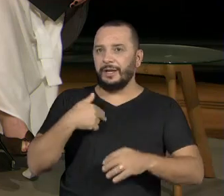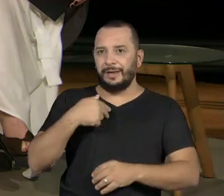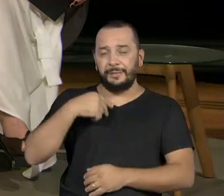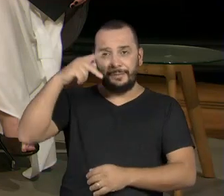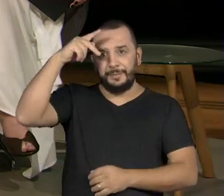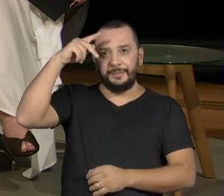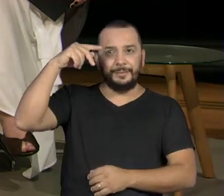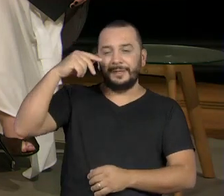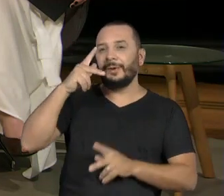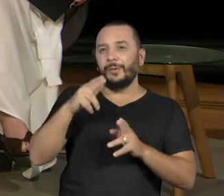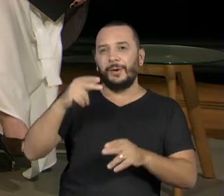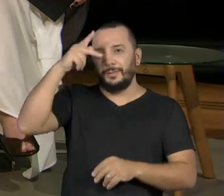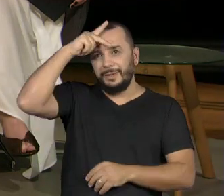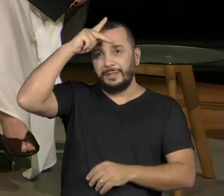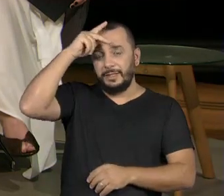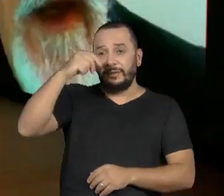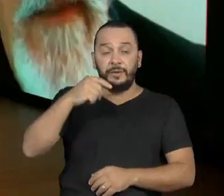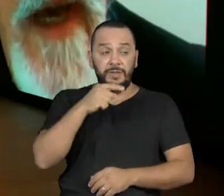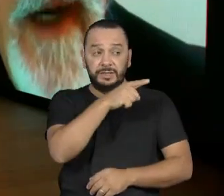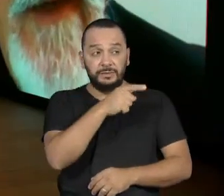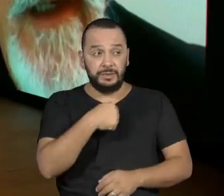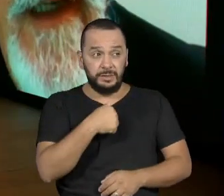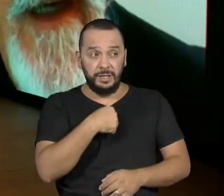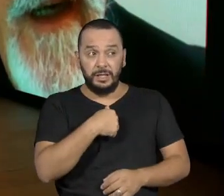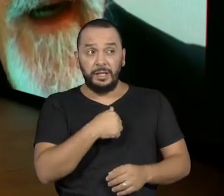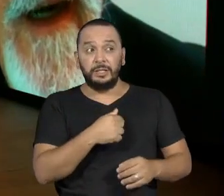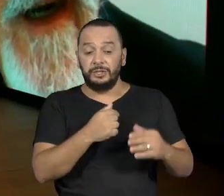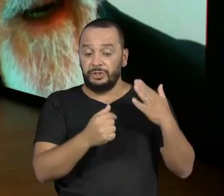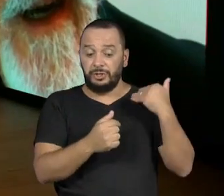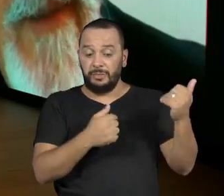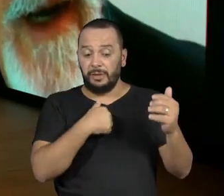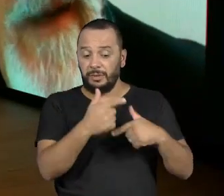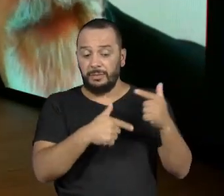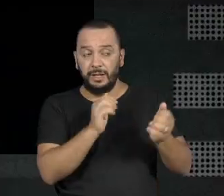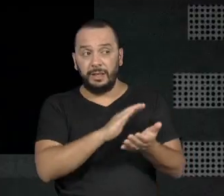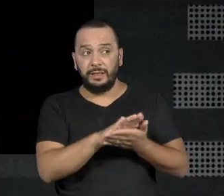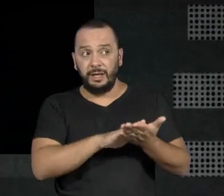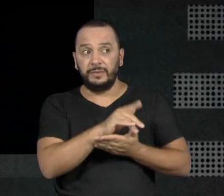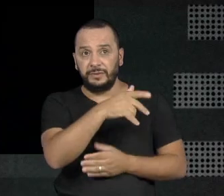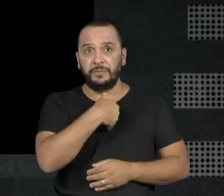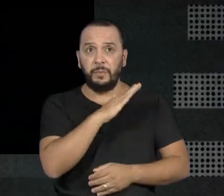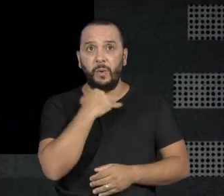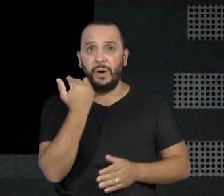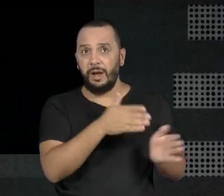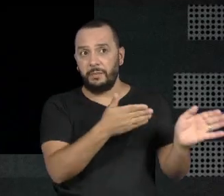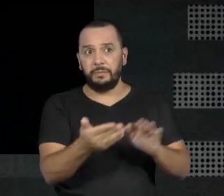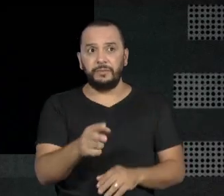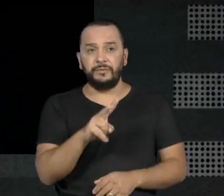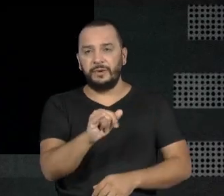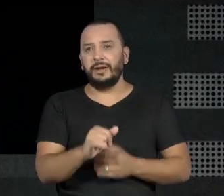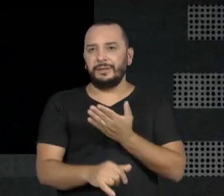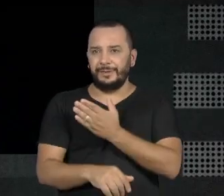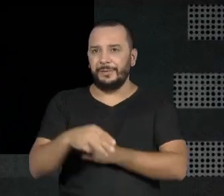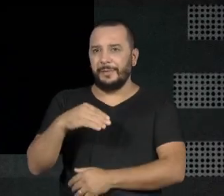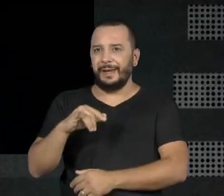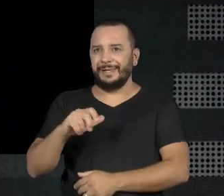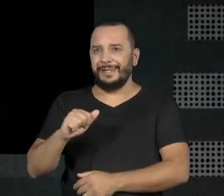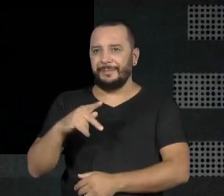eles morreriam com a boca cheia de formiga. Então, minha madrinha, Marília Peira, então, Marília Peira, minha madrinha,